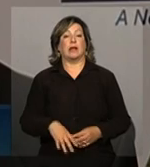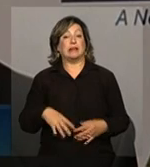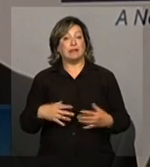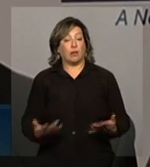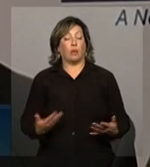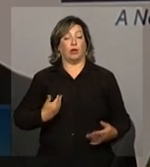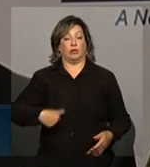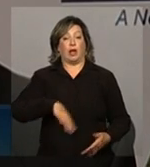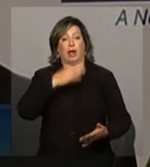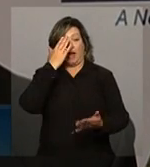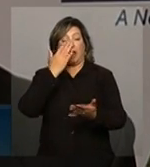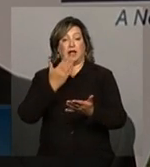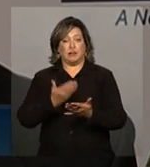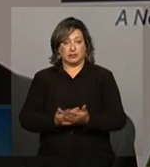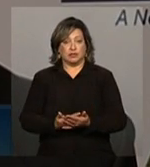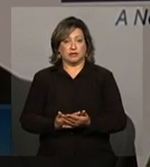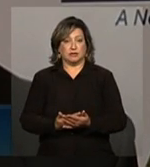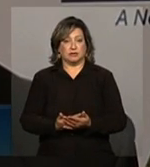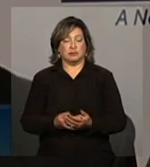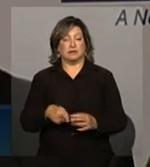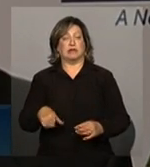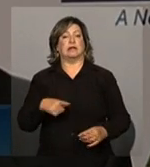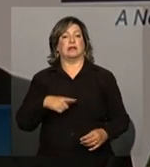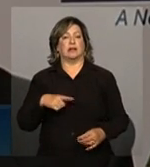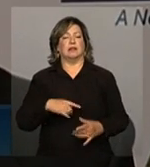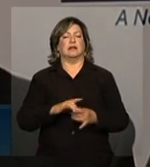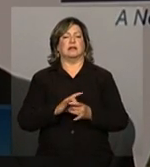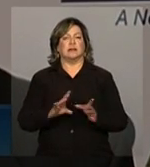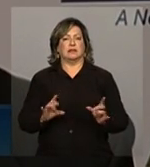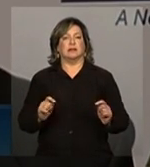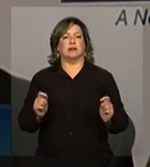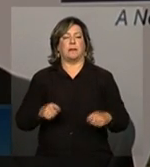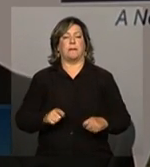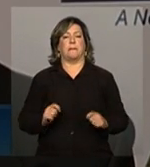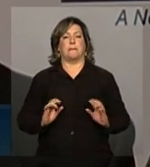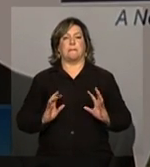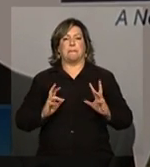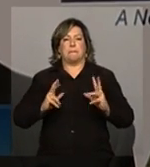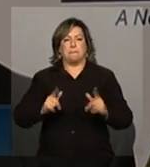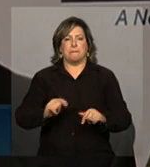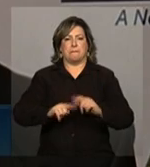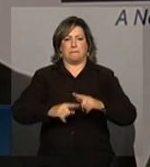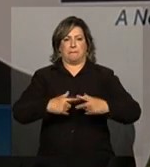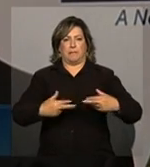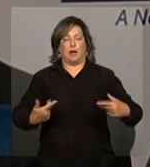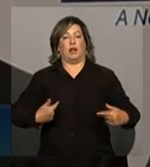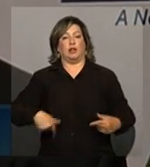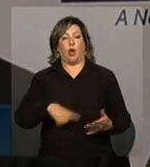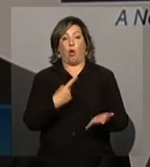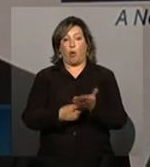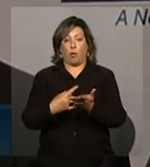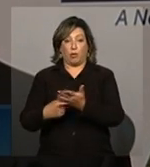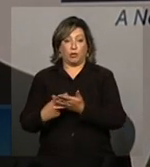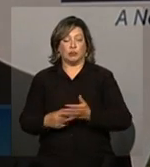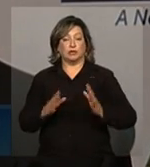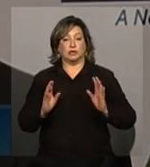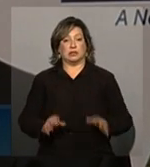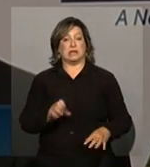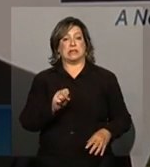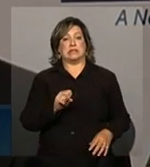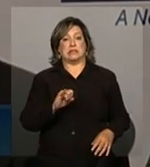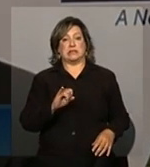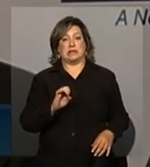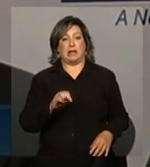a gente acredita, a disponibilidade das máquinas, o que nós negociamos com a Cimes é